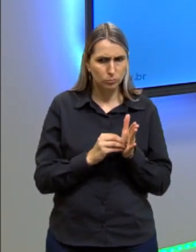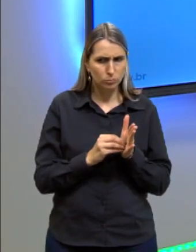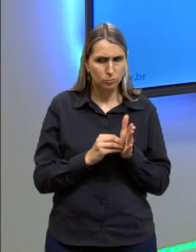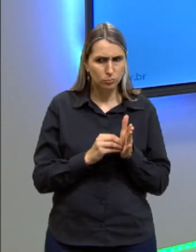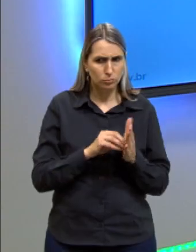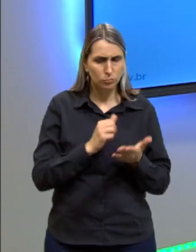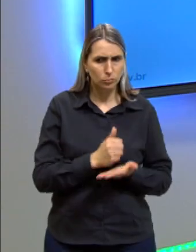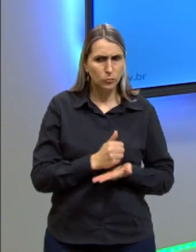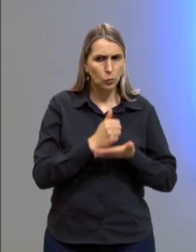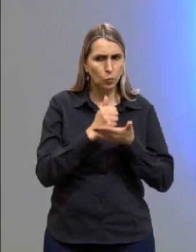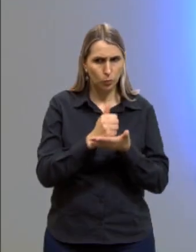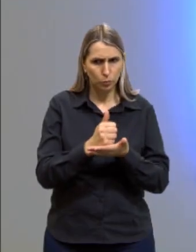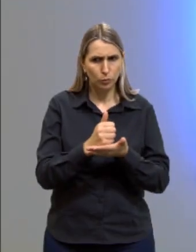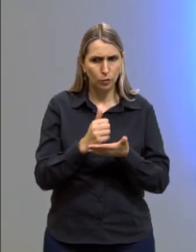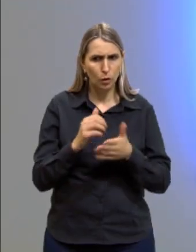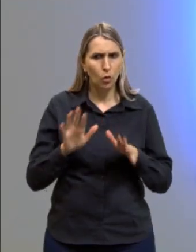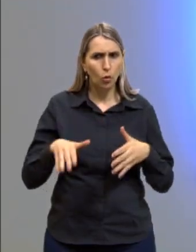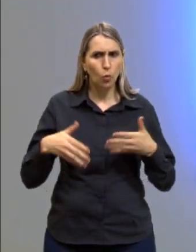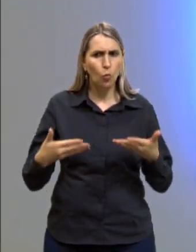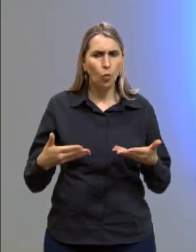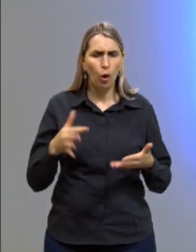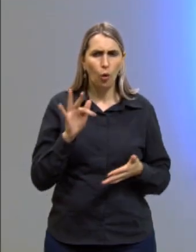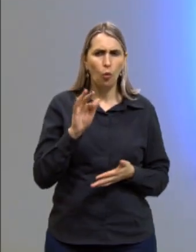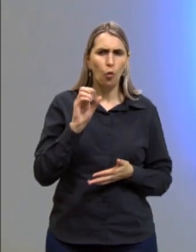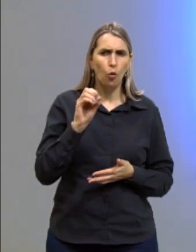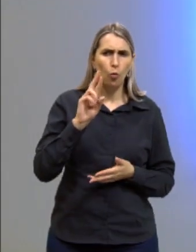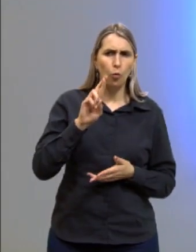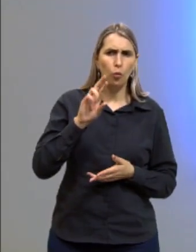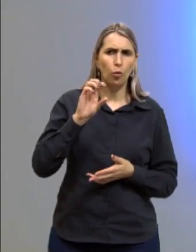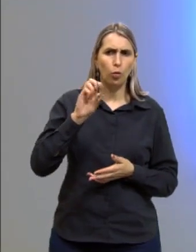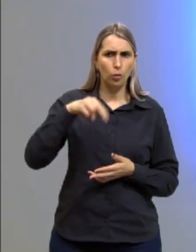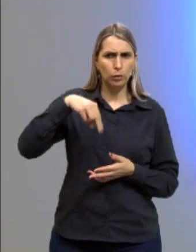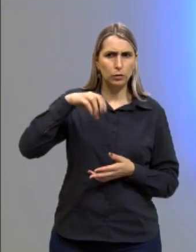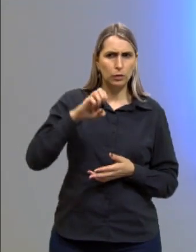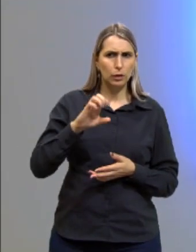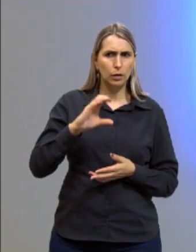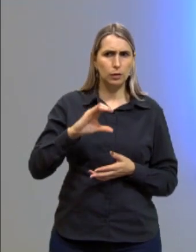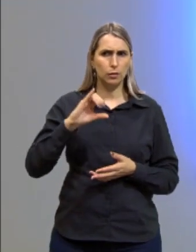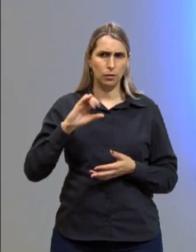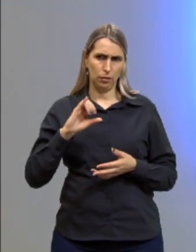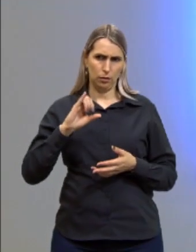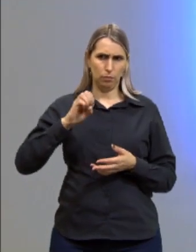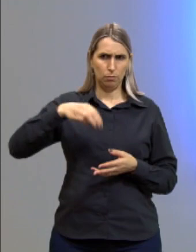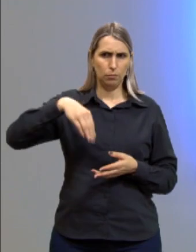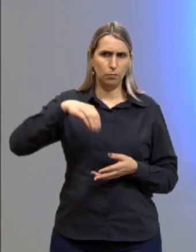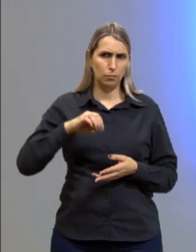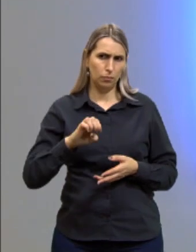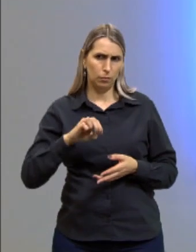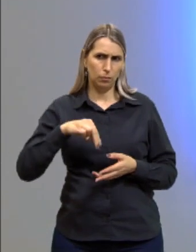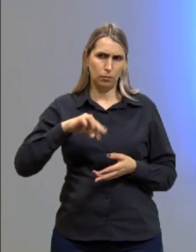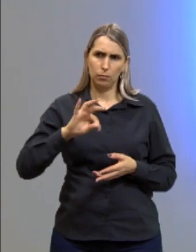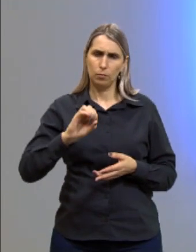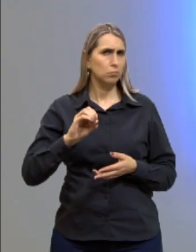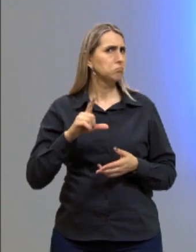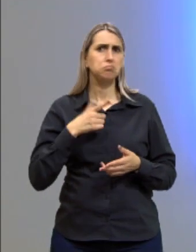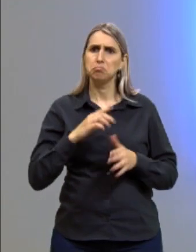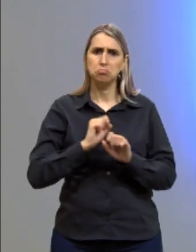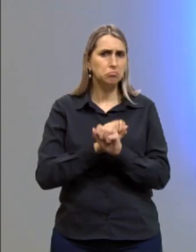fornecimentos, qual fornecimento? Ela não deixou claro em nenhum momento no texto